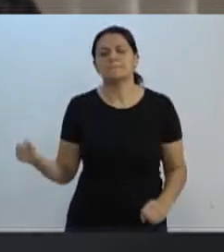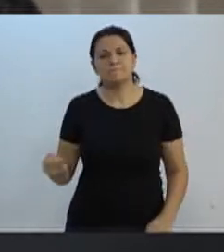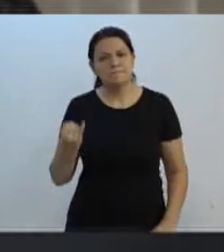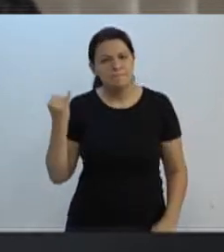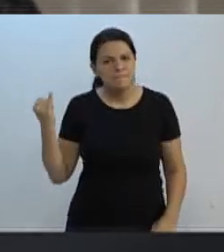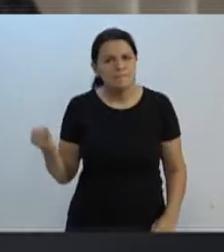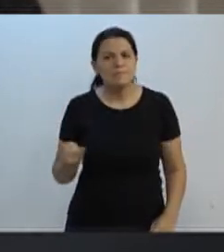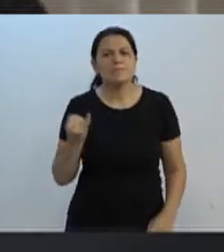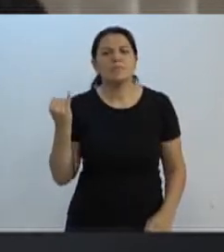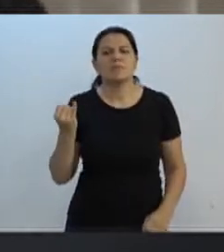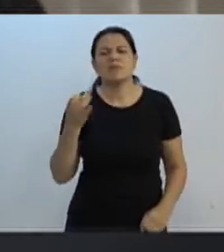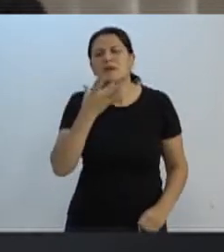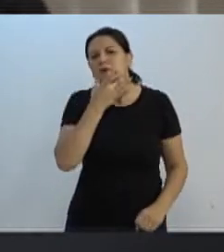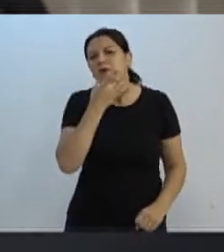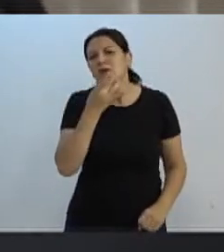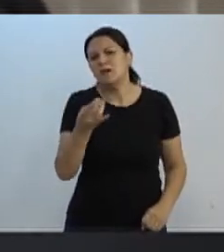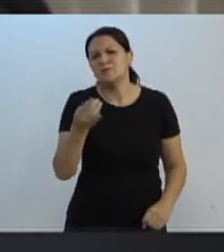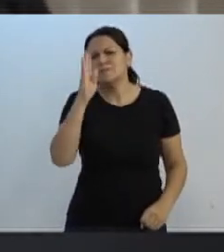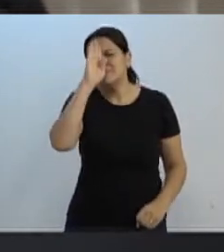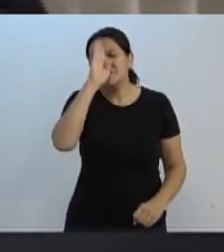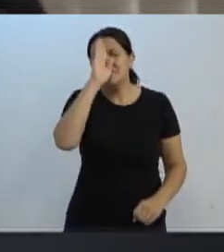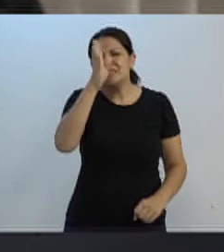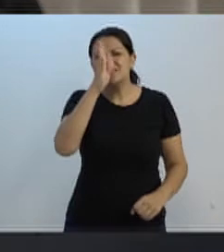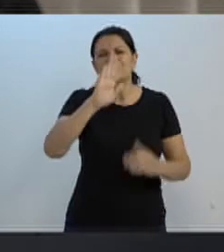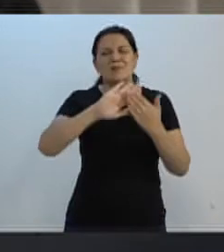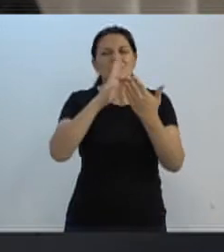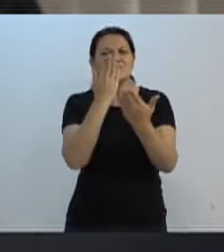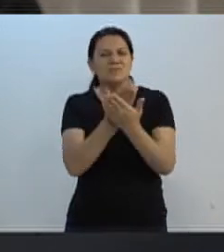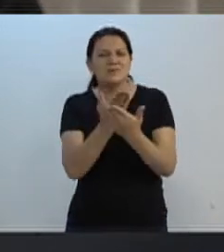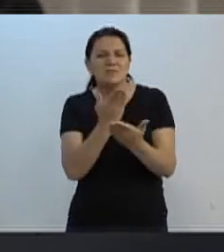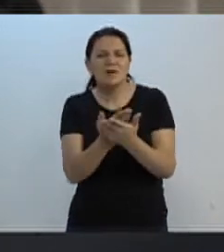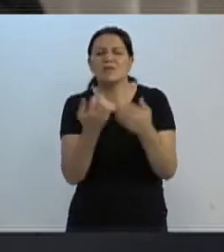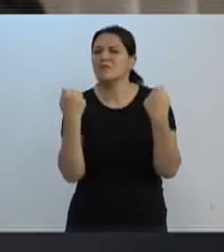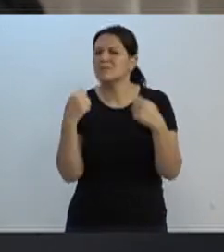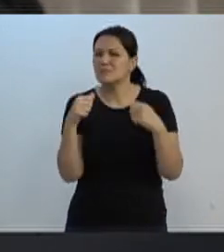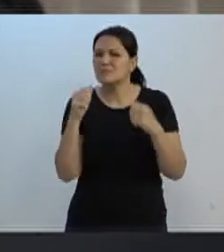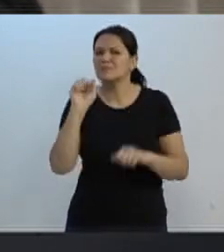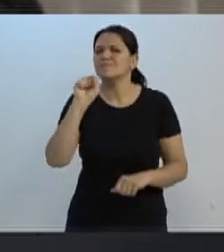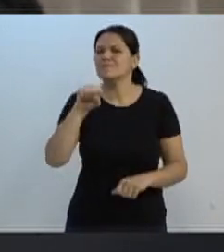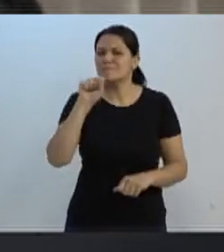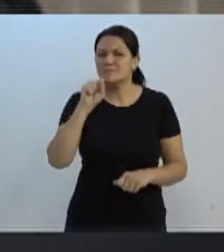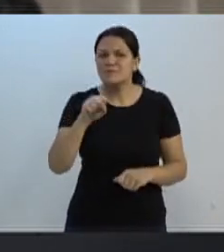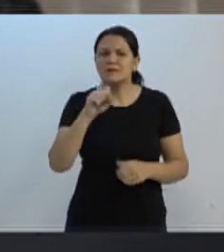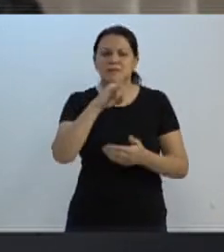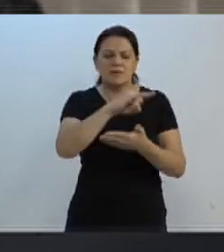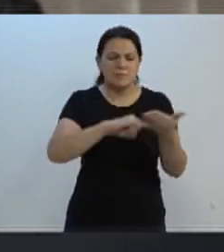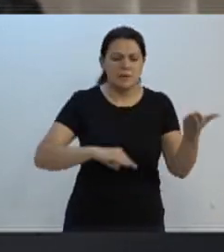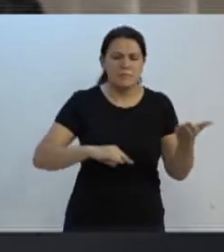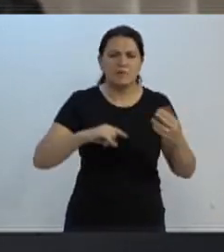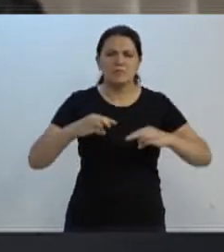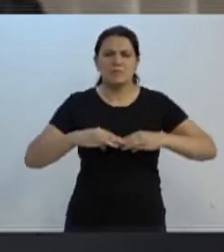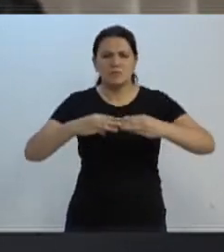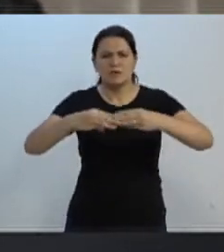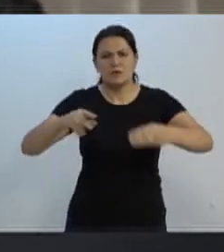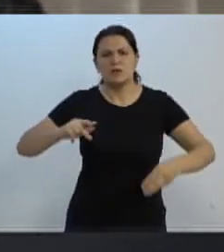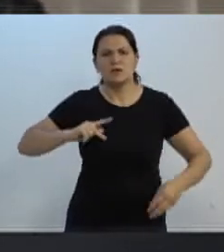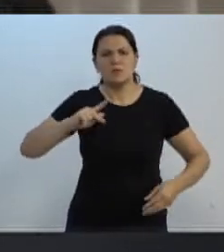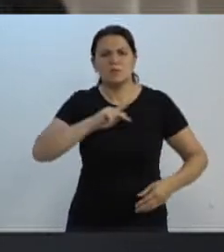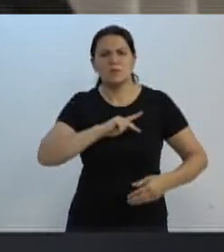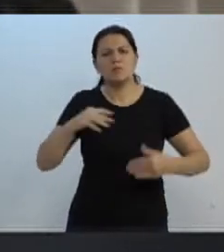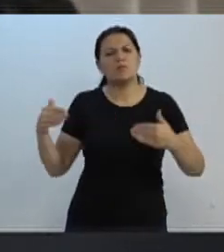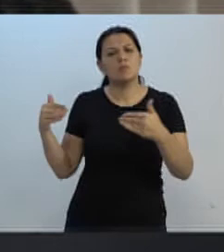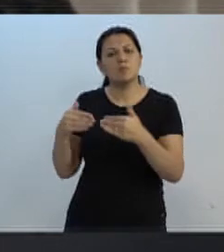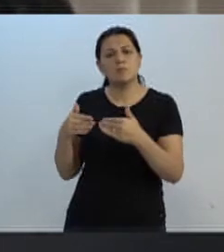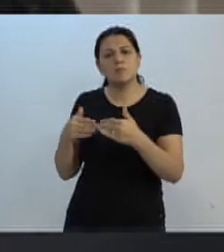tema, eu acho que, principalmente nos colégios, temos que, sim, fazer um encaminhamento ao Ministério Público que faça um acordo que